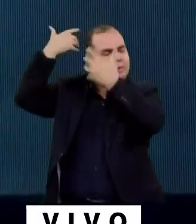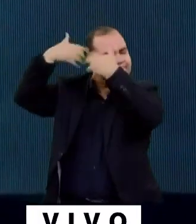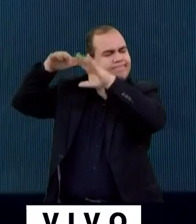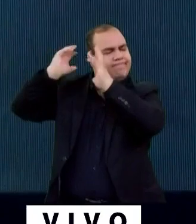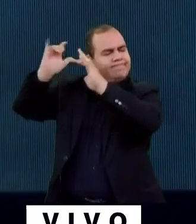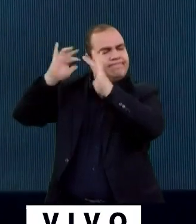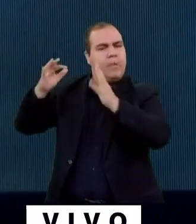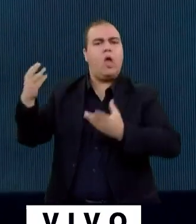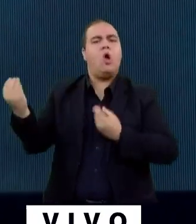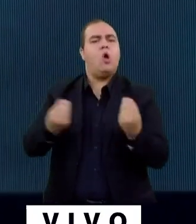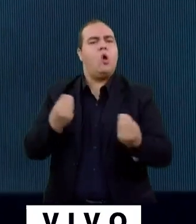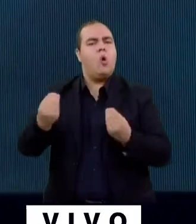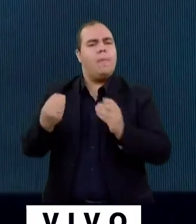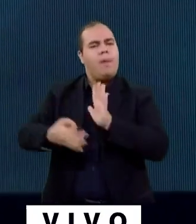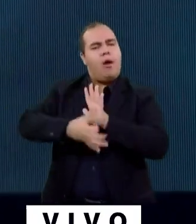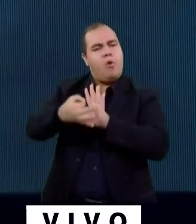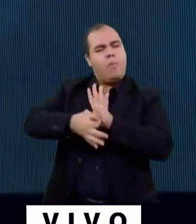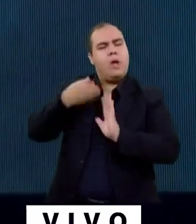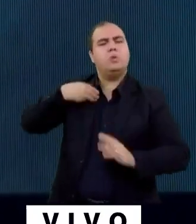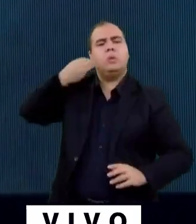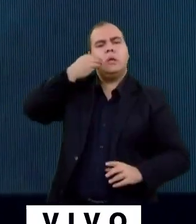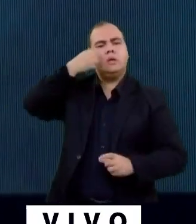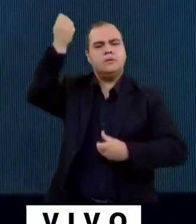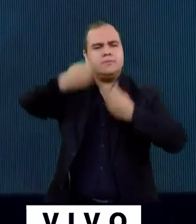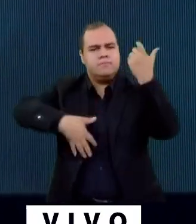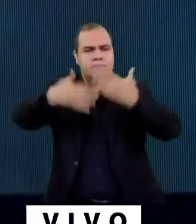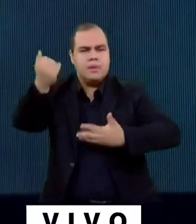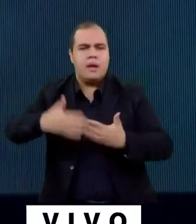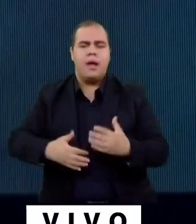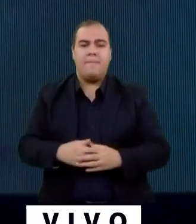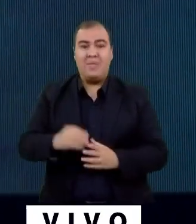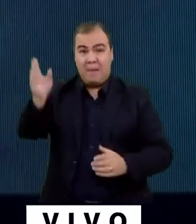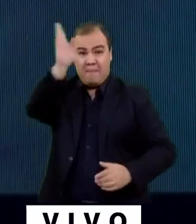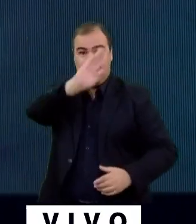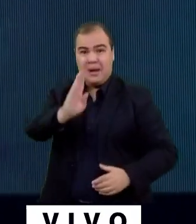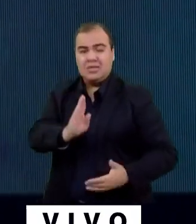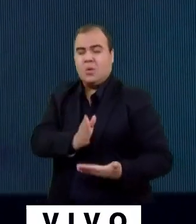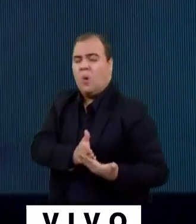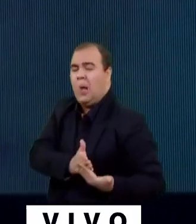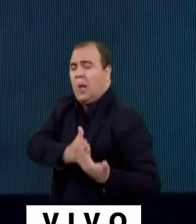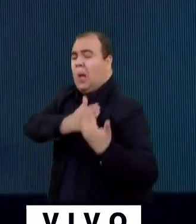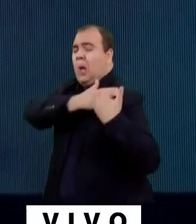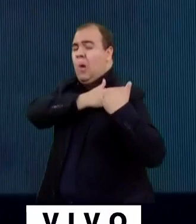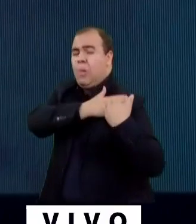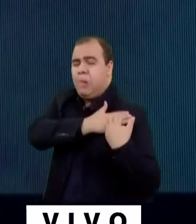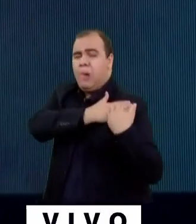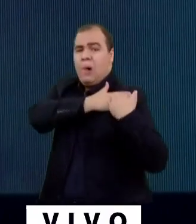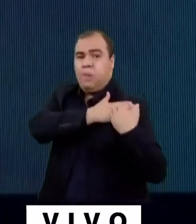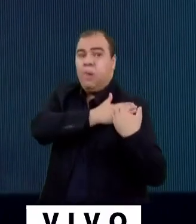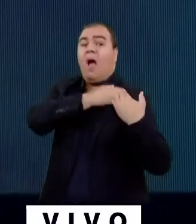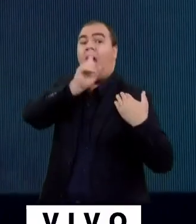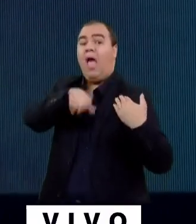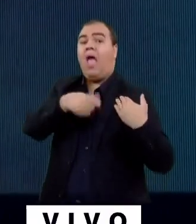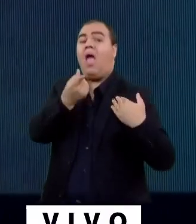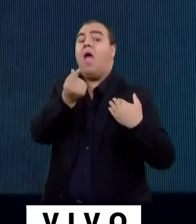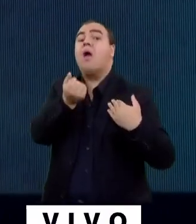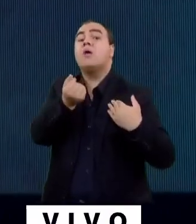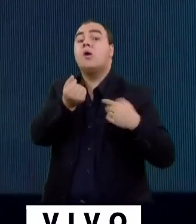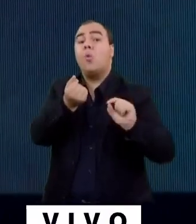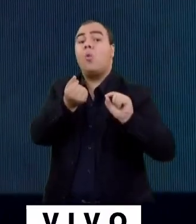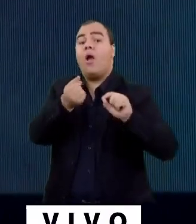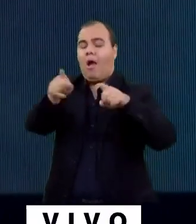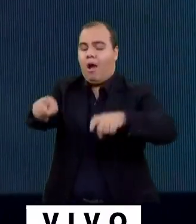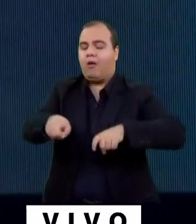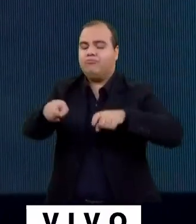grave esse conjunto de argumentos que eu estou tentando fazer. Quem carrega o Brasil nas costas é o saldo comercial que a agricultura e a pecuária